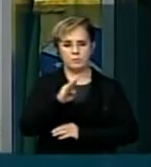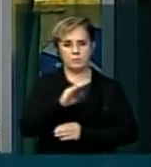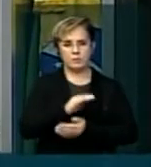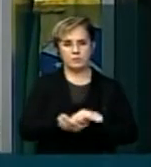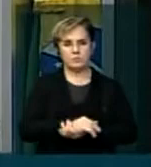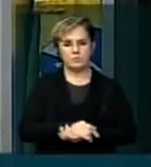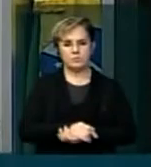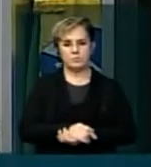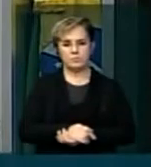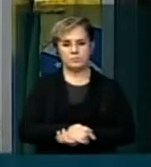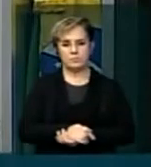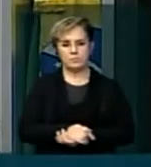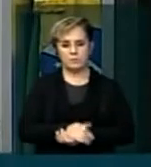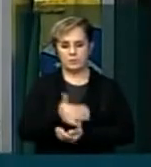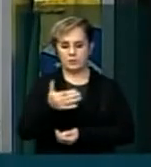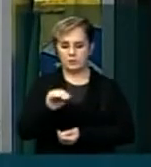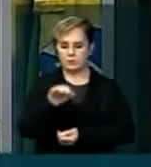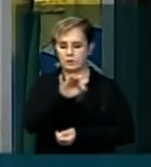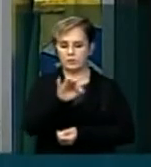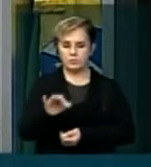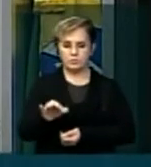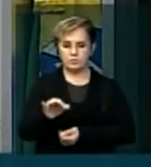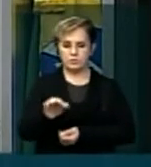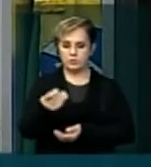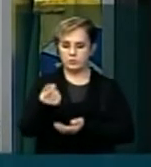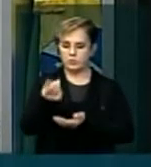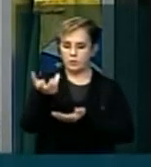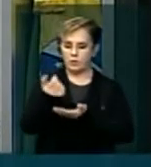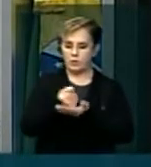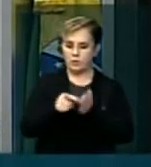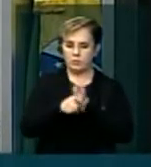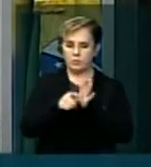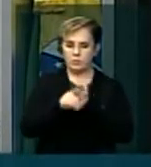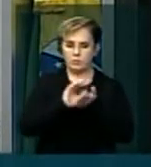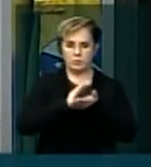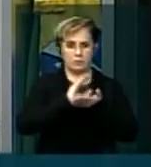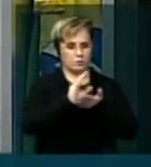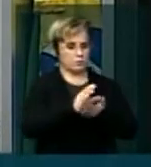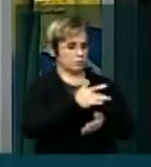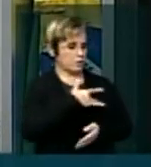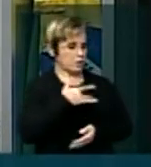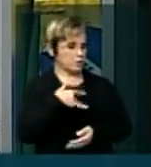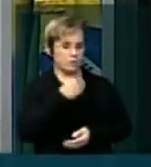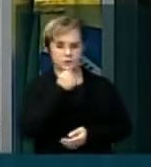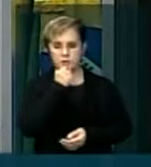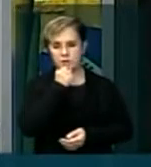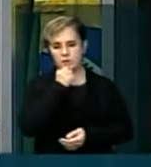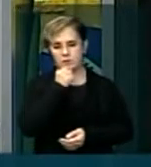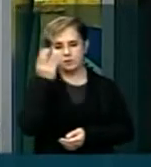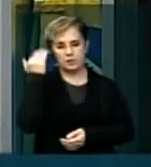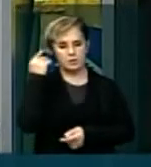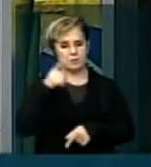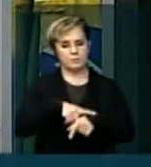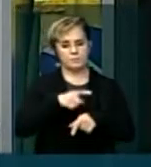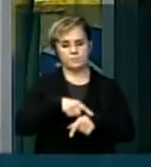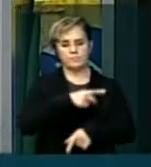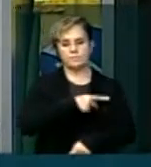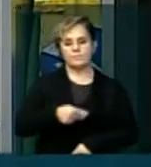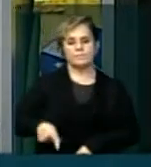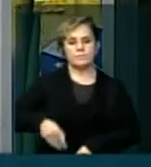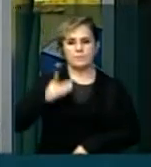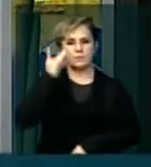Presidente, para concluir, os 10% de receitas da União para a saúde. O presidente Dilma, naquela época, é a área